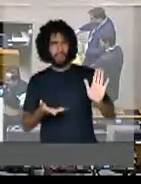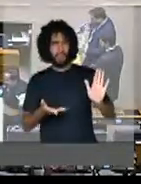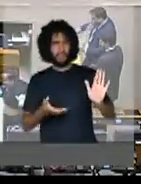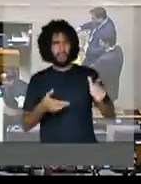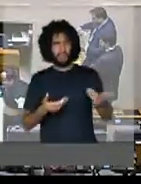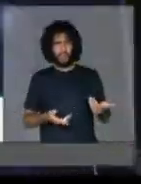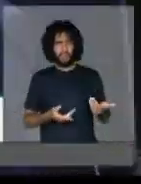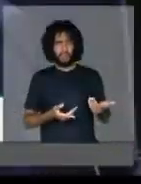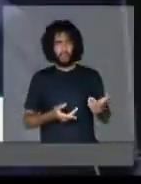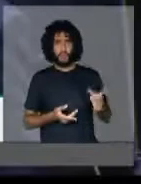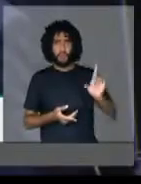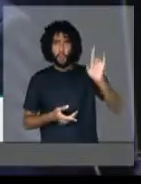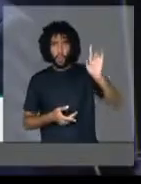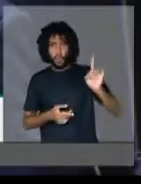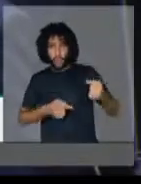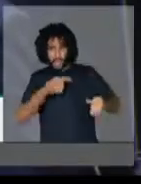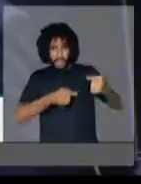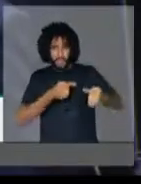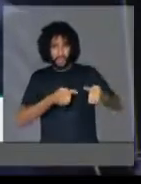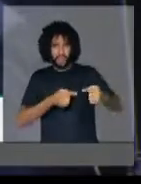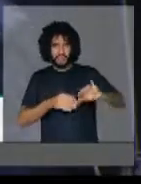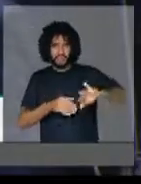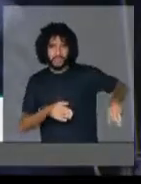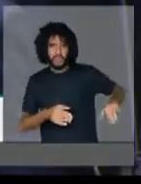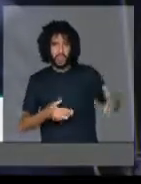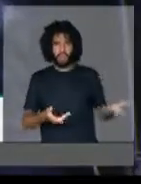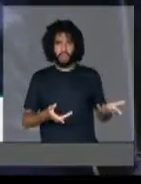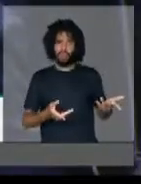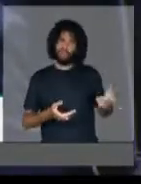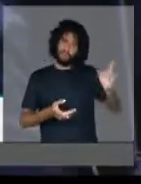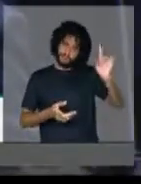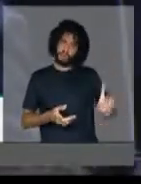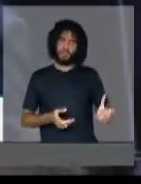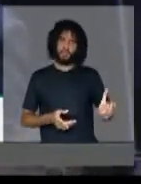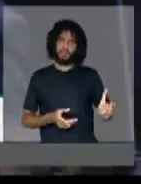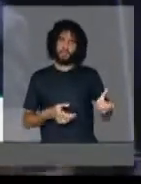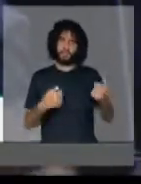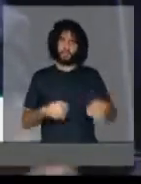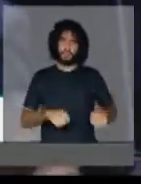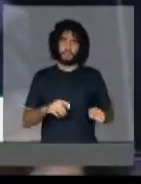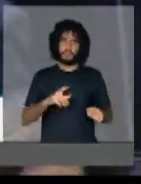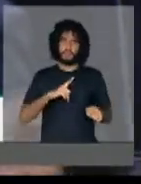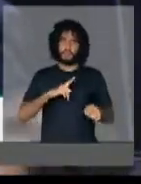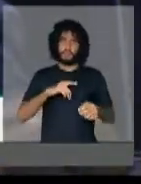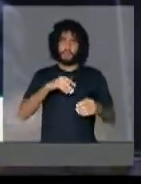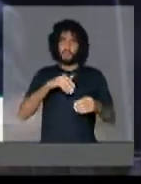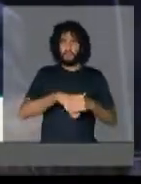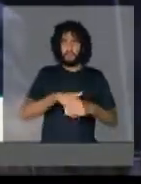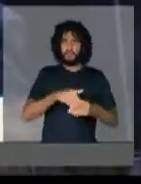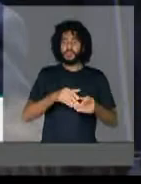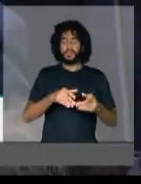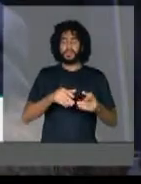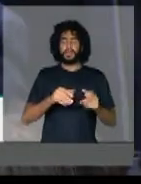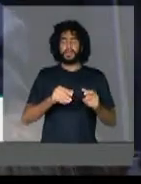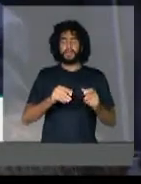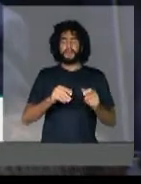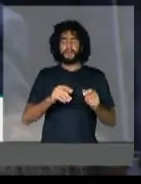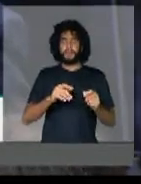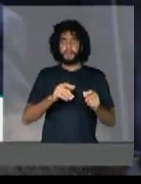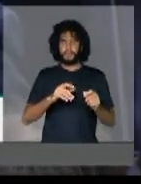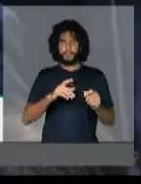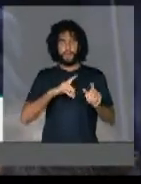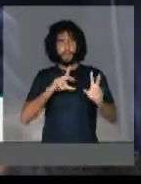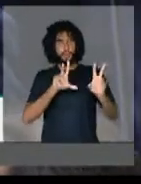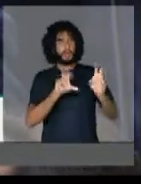negar o debate democrático, não se justifica não debater parceladamente e votar os temas pela